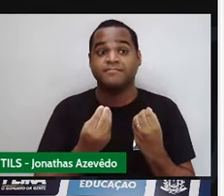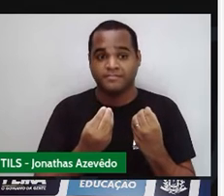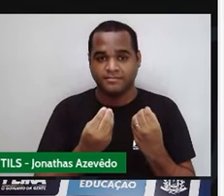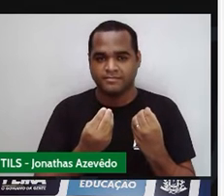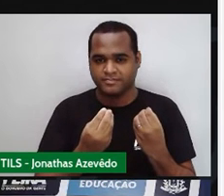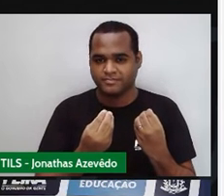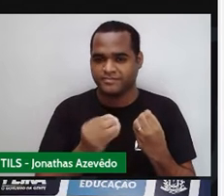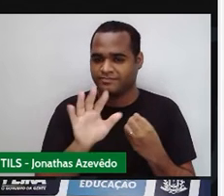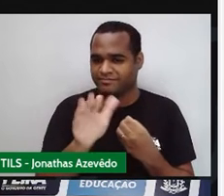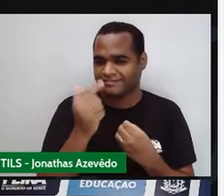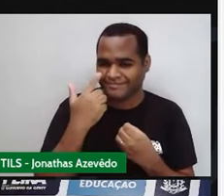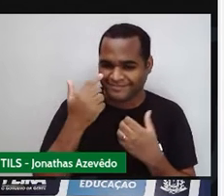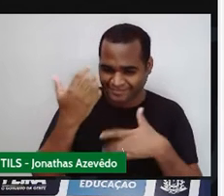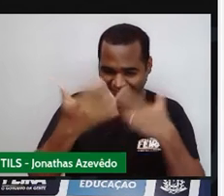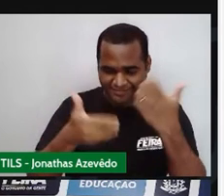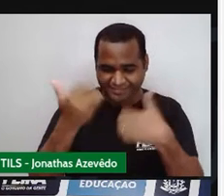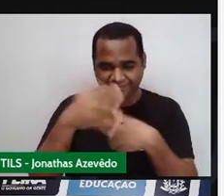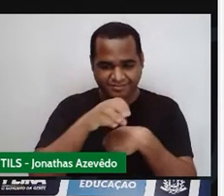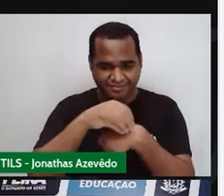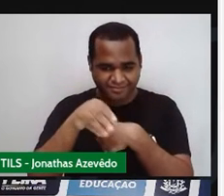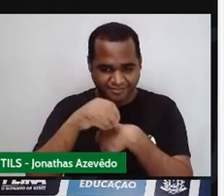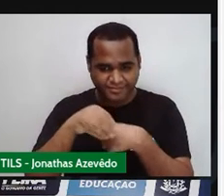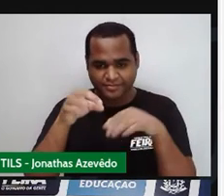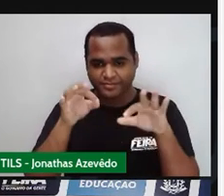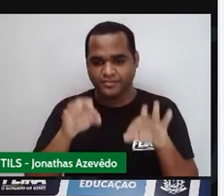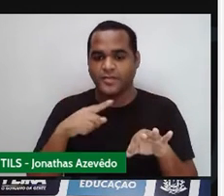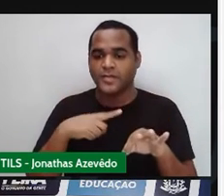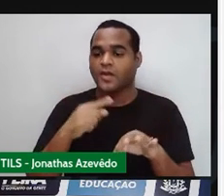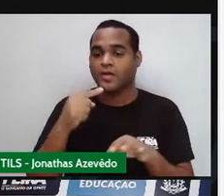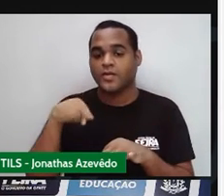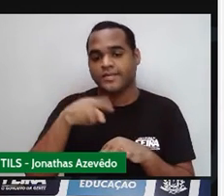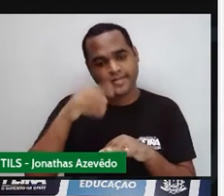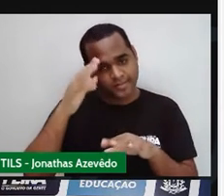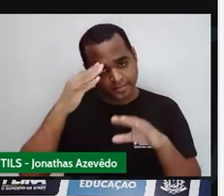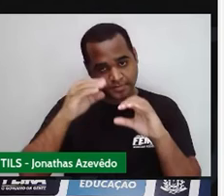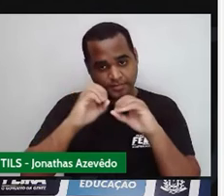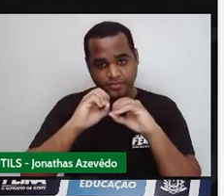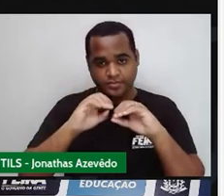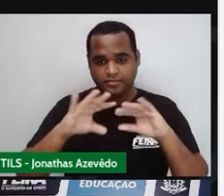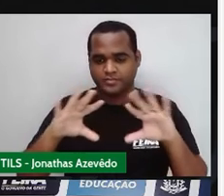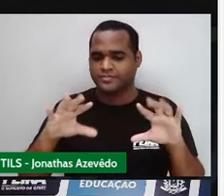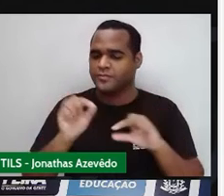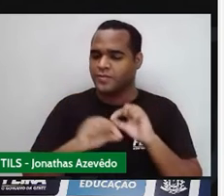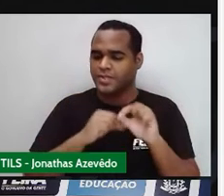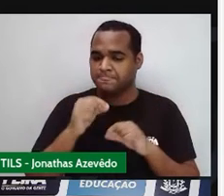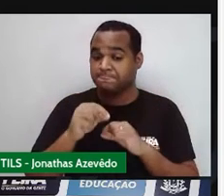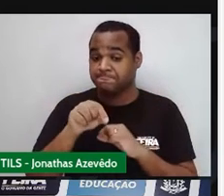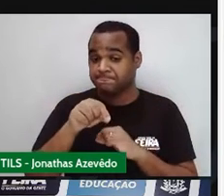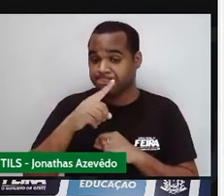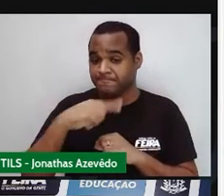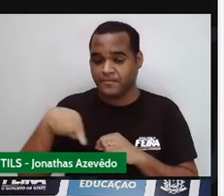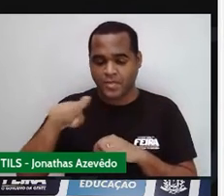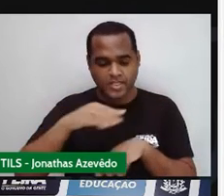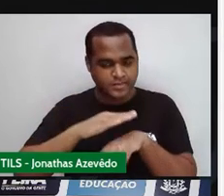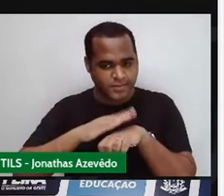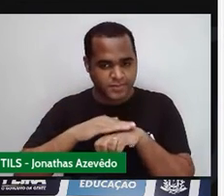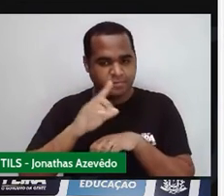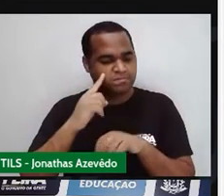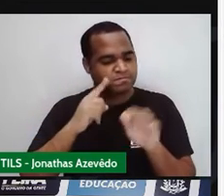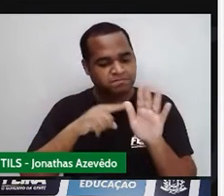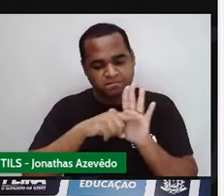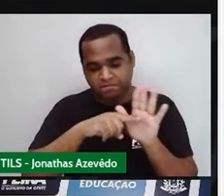Segura aí, vem comigo, porque é isso que a gente vai descobrir agora. Vamos investigar para ver o que é que